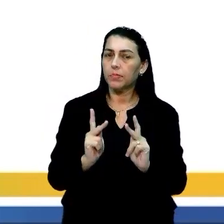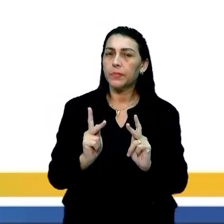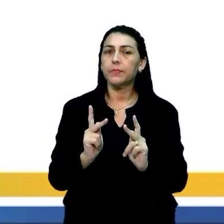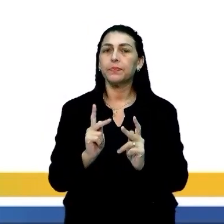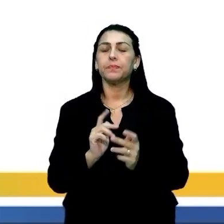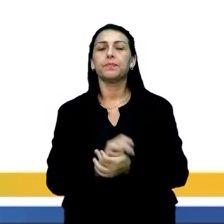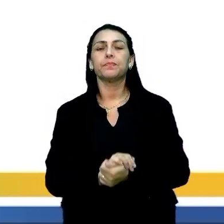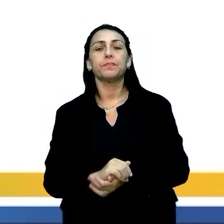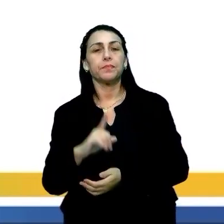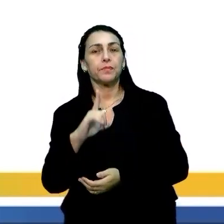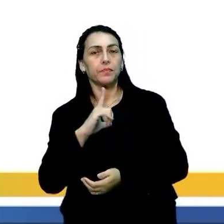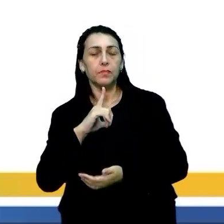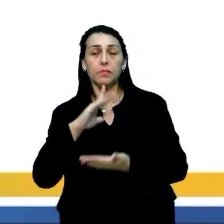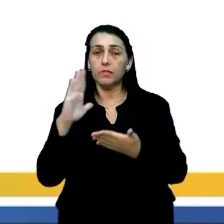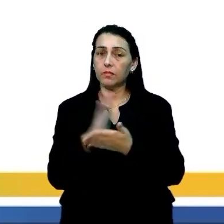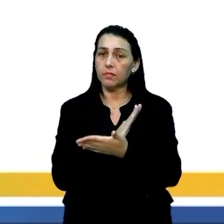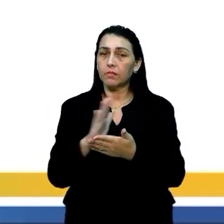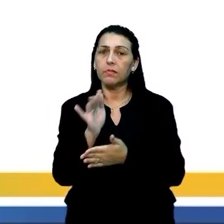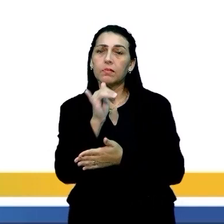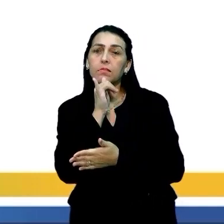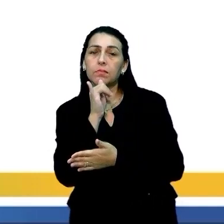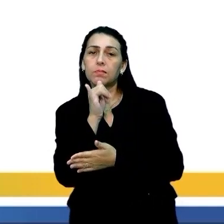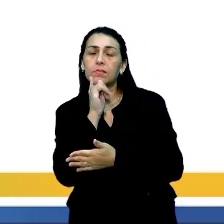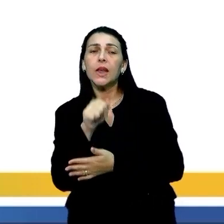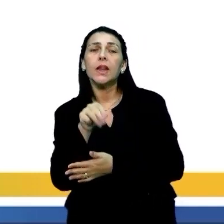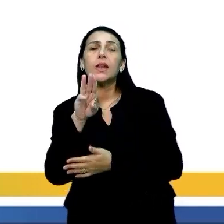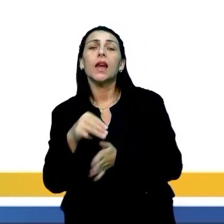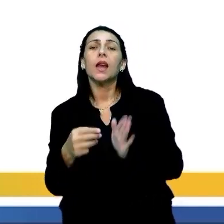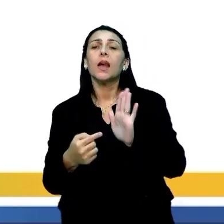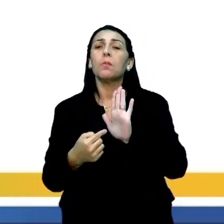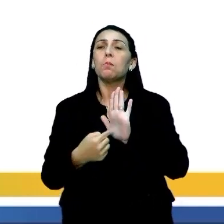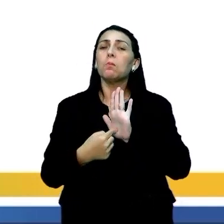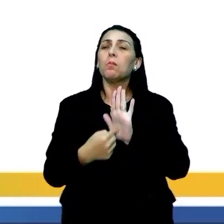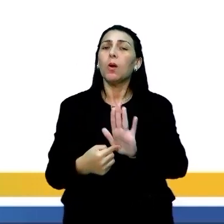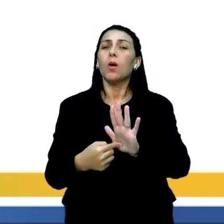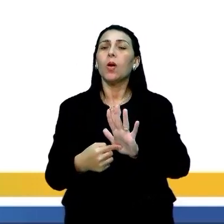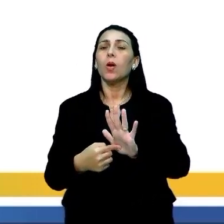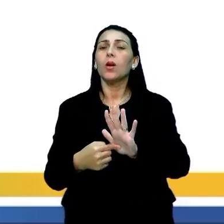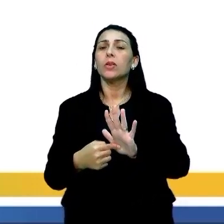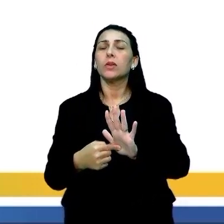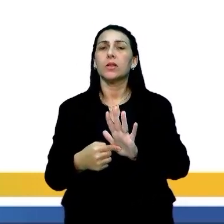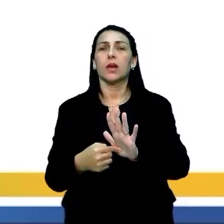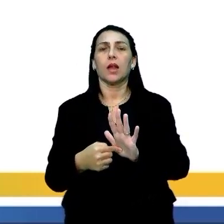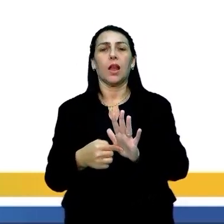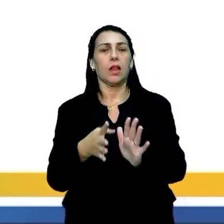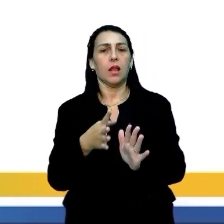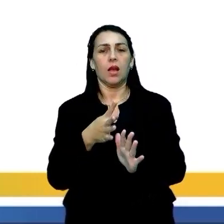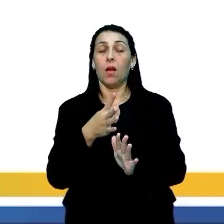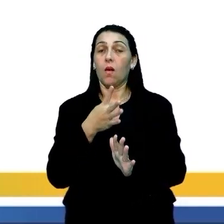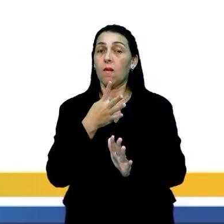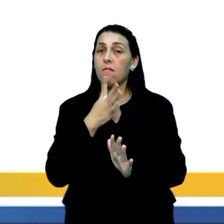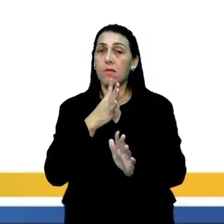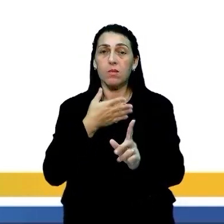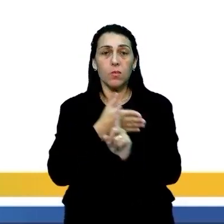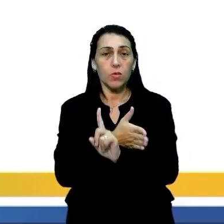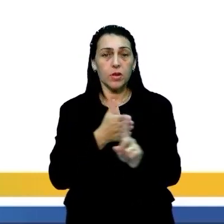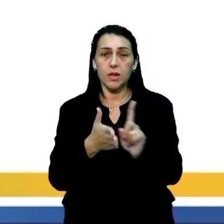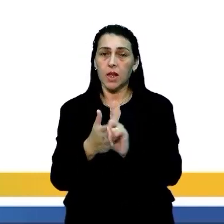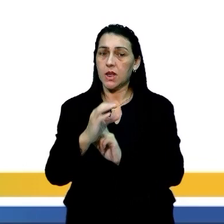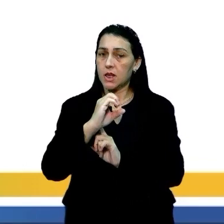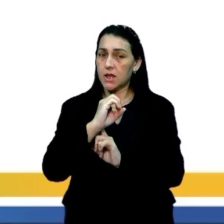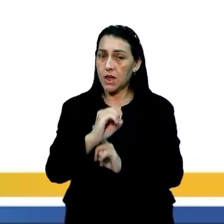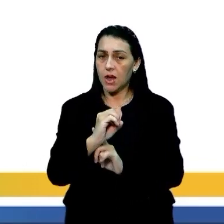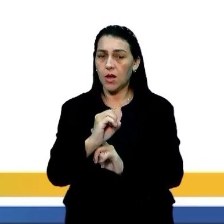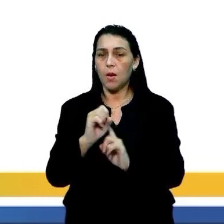E aí, temos aqui alguns exemplos. Quem demonstra desconhecimento dessa modalidade, 0 pontos.